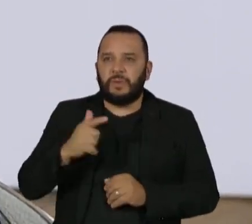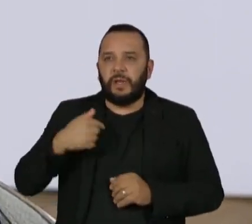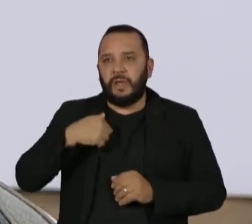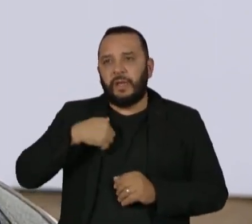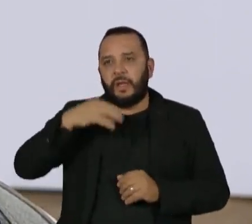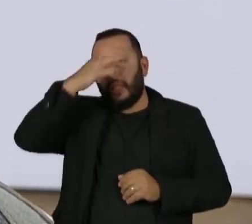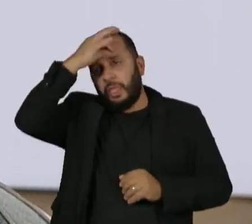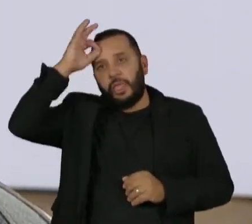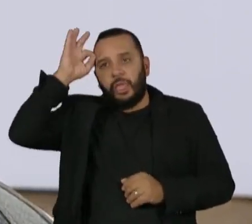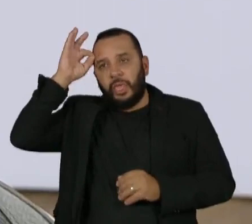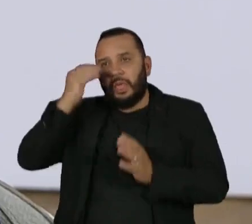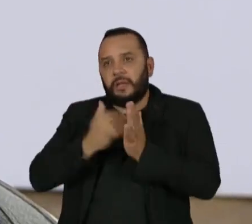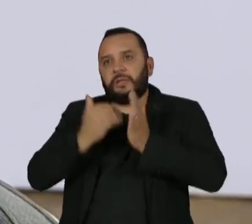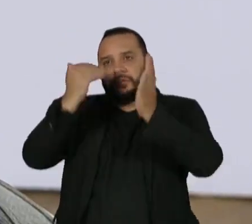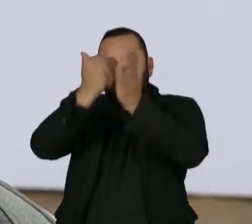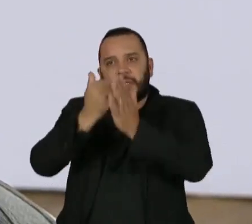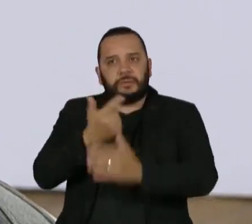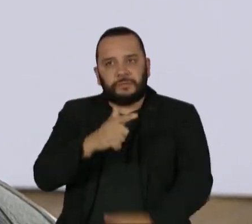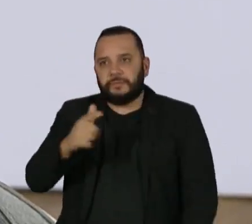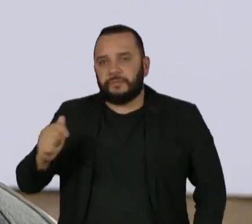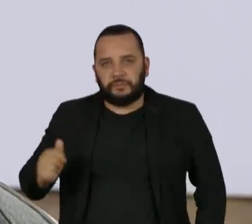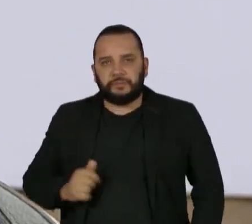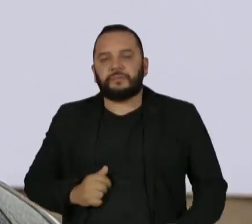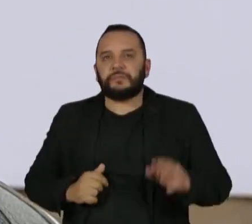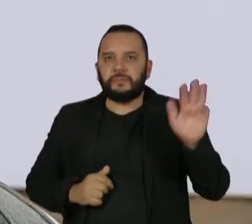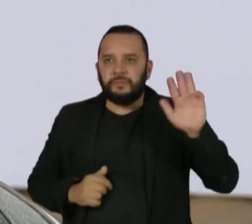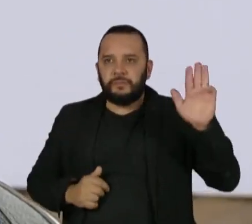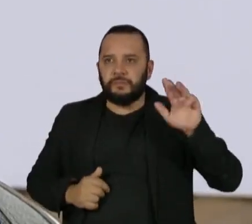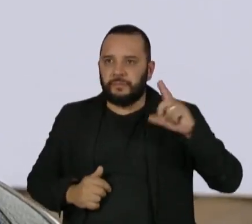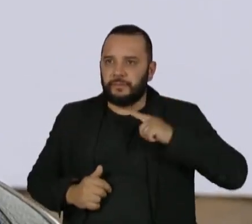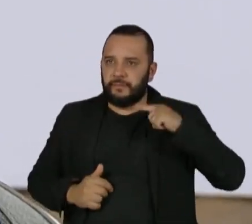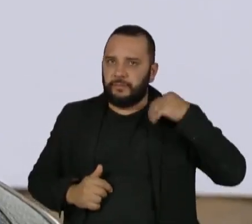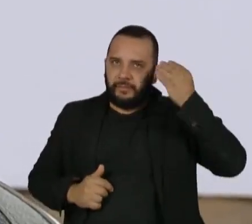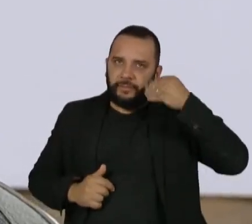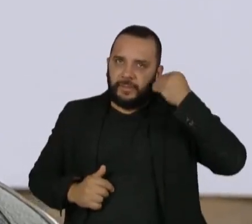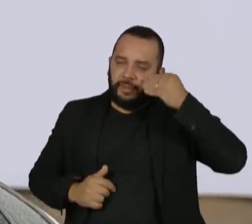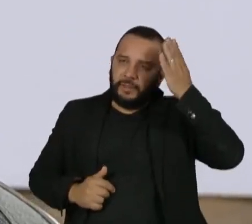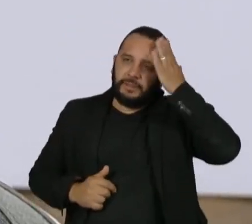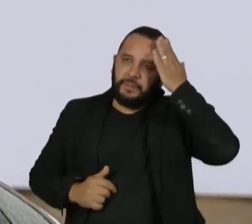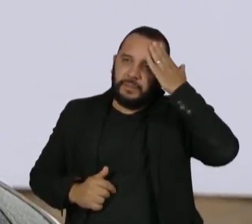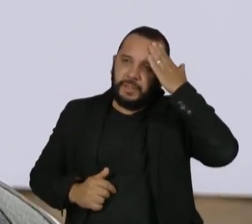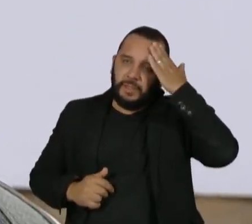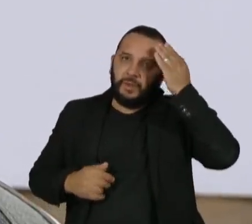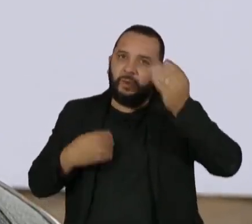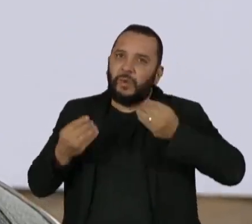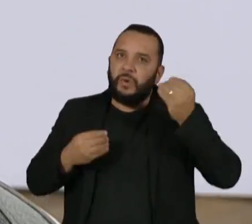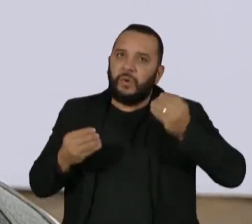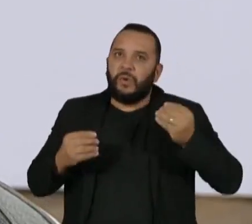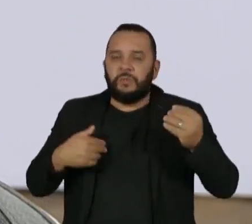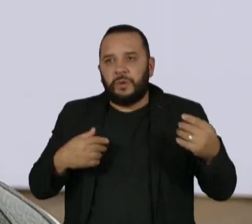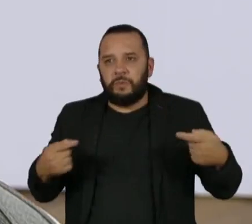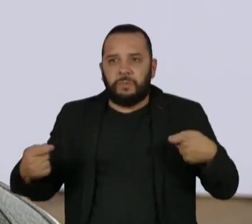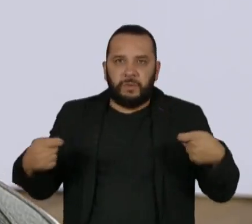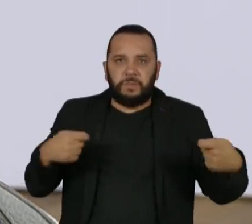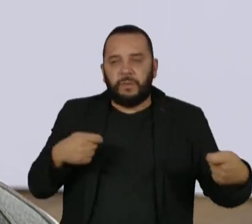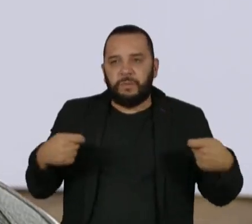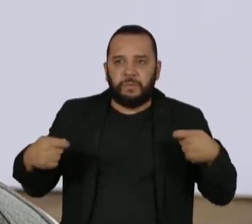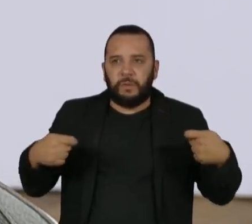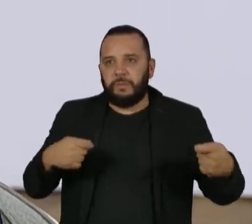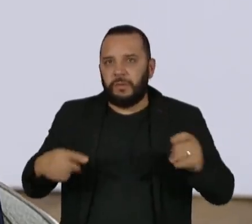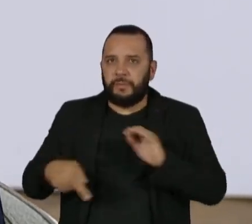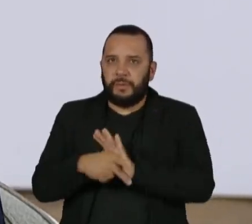exagerada. E o presidente Lula tem experiência para saber como estão as correlações de força do governo.